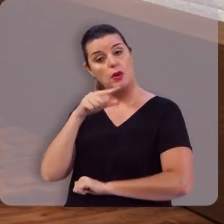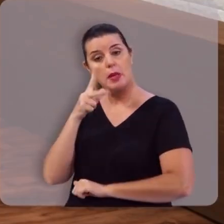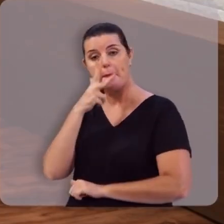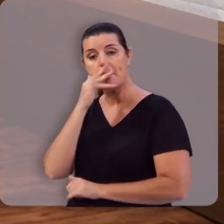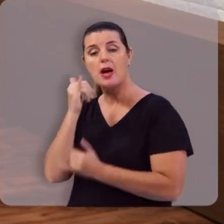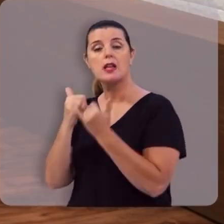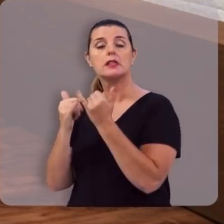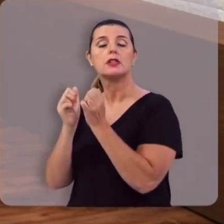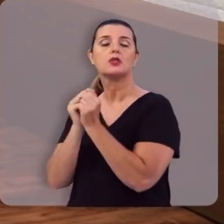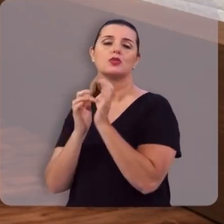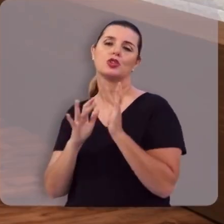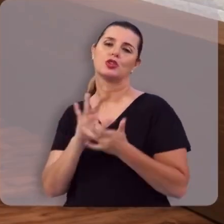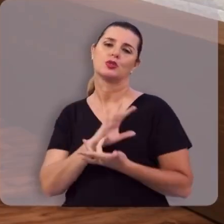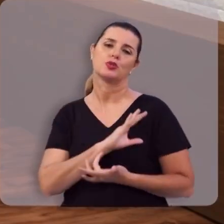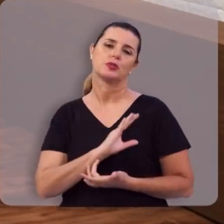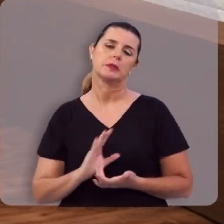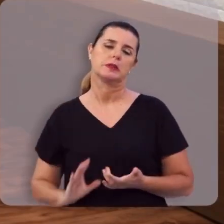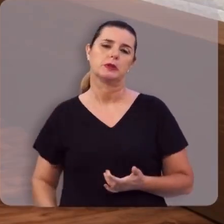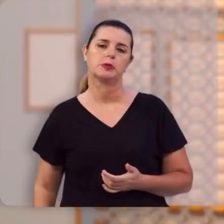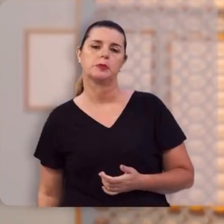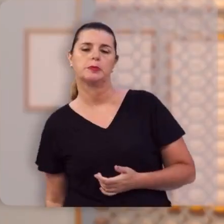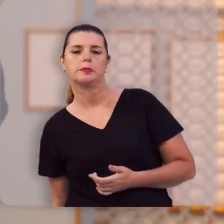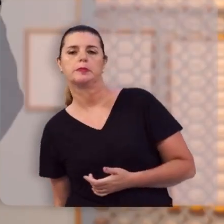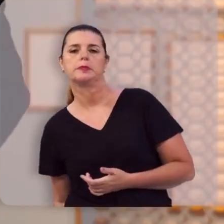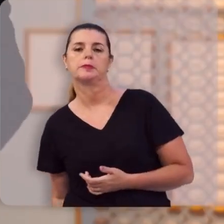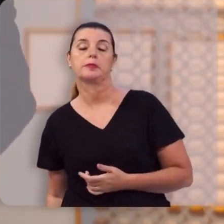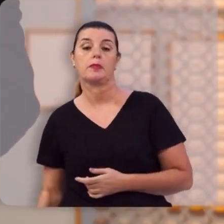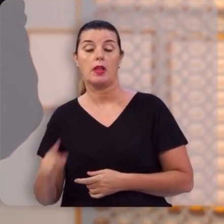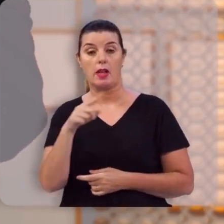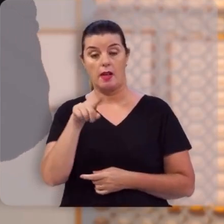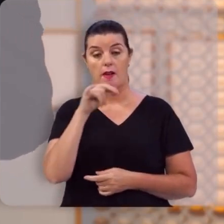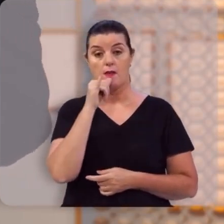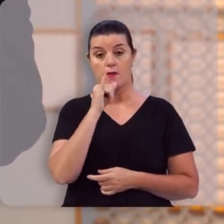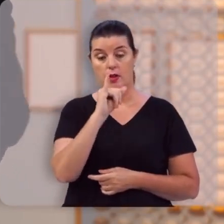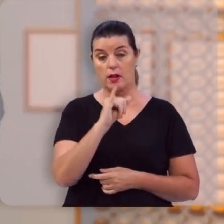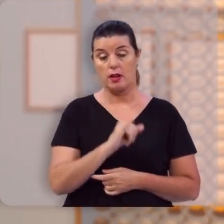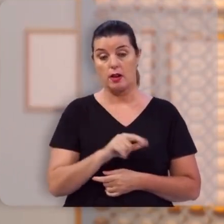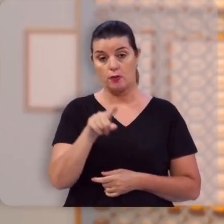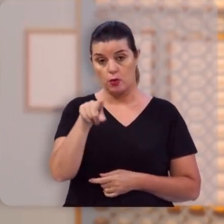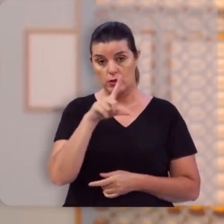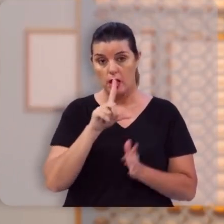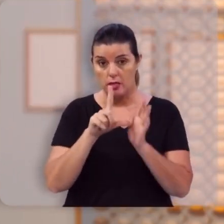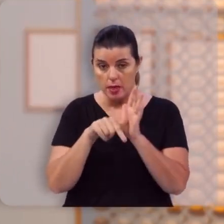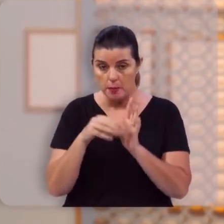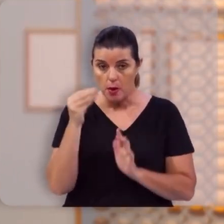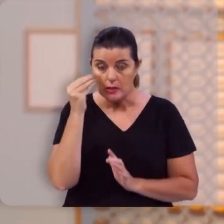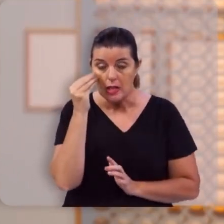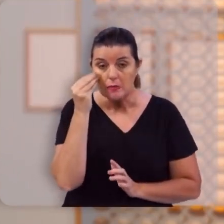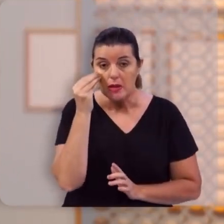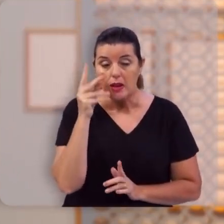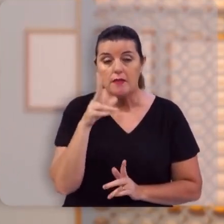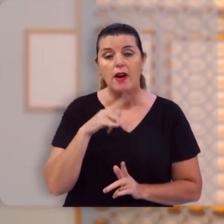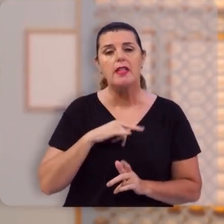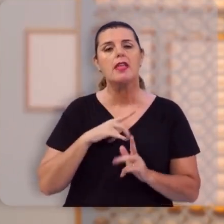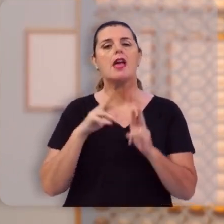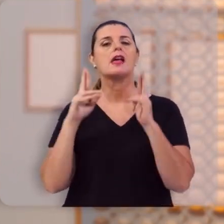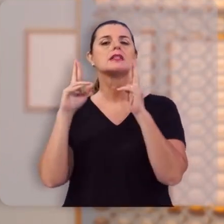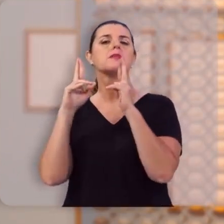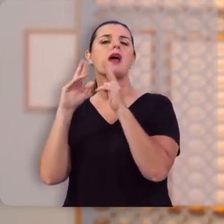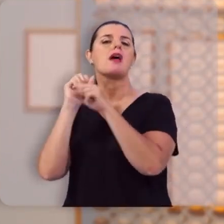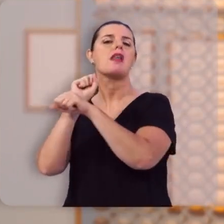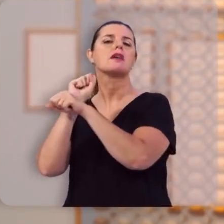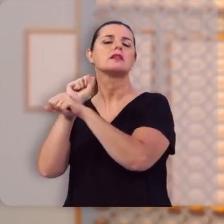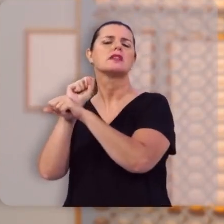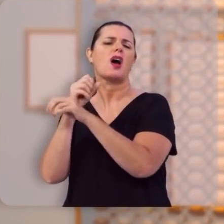mais parecida com Jesus, e ele diz você, depois dessa experiência com Deus, você vai ter esperança, não uma